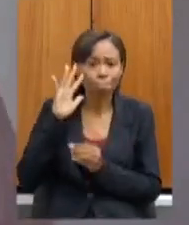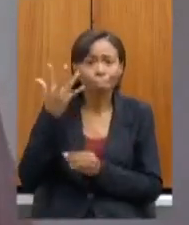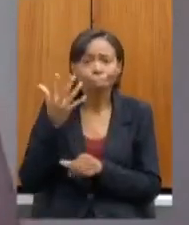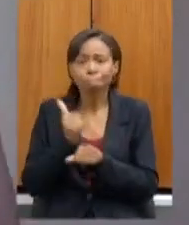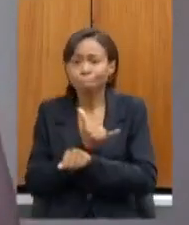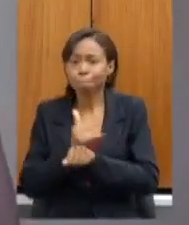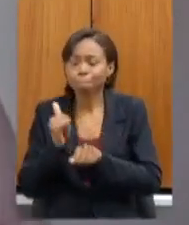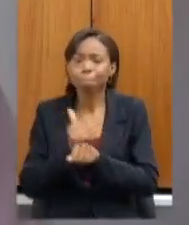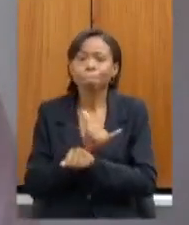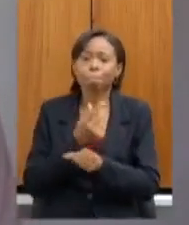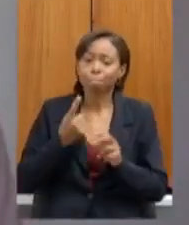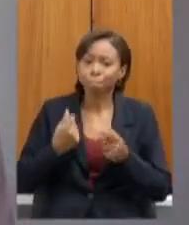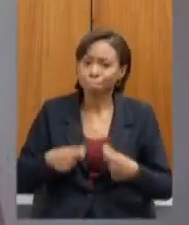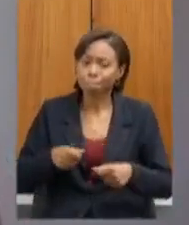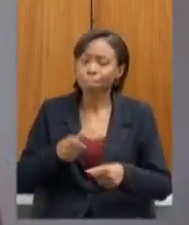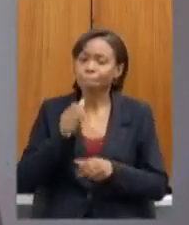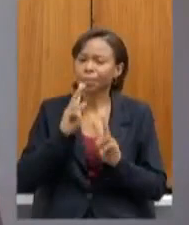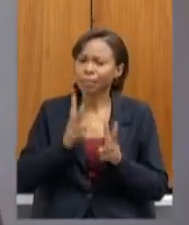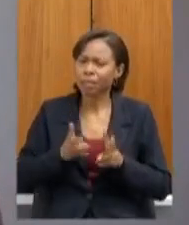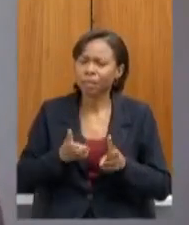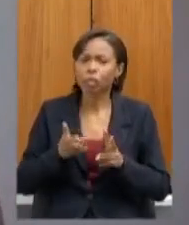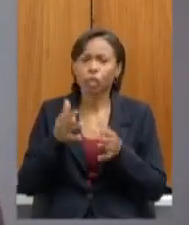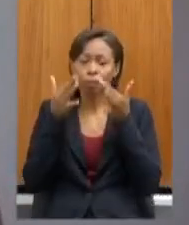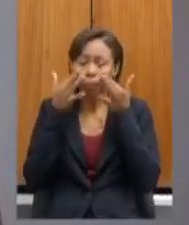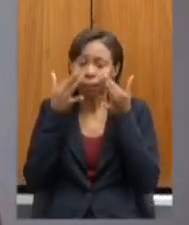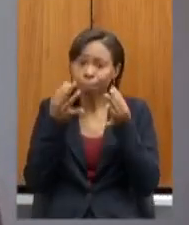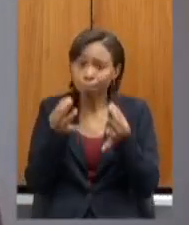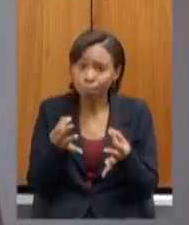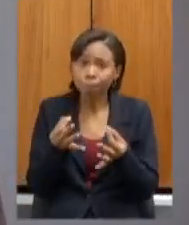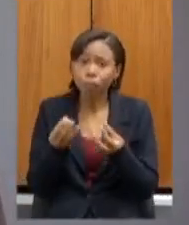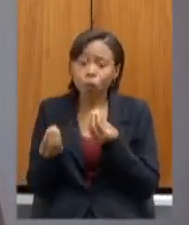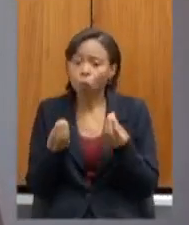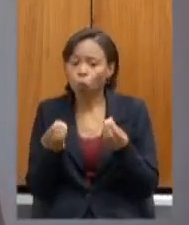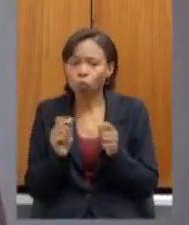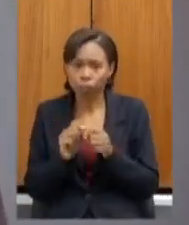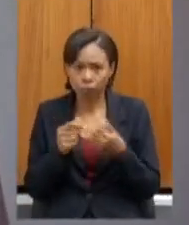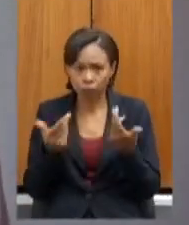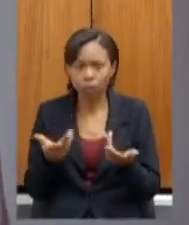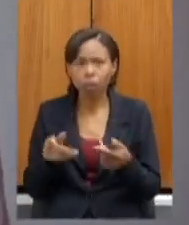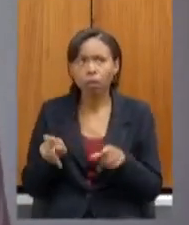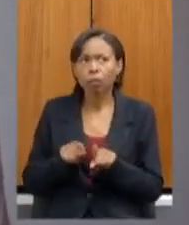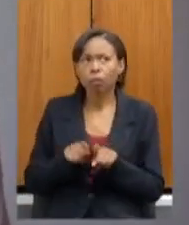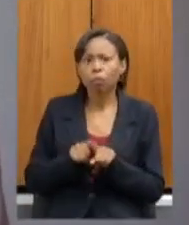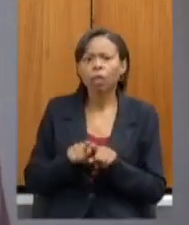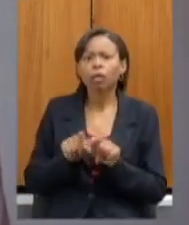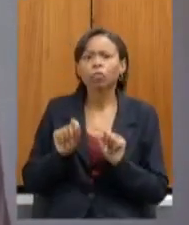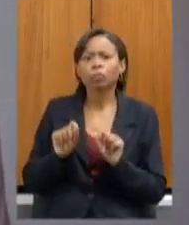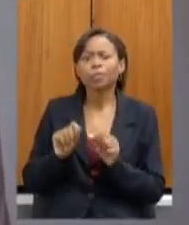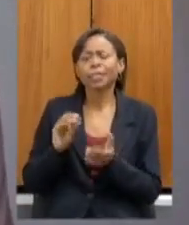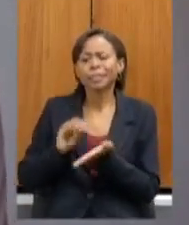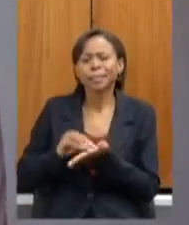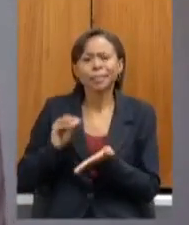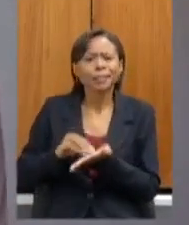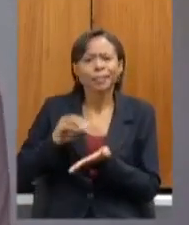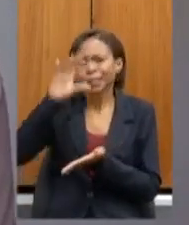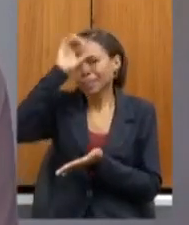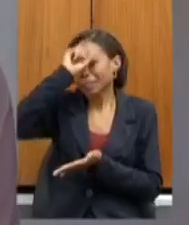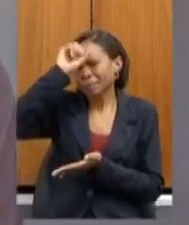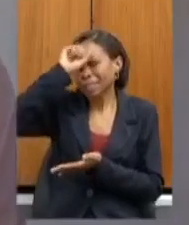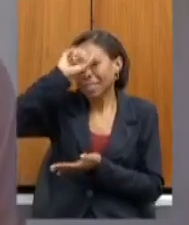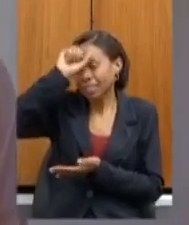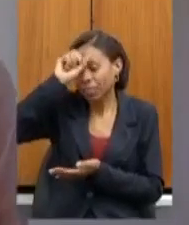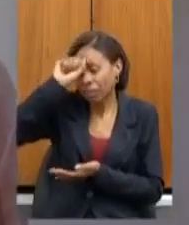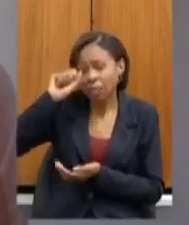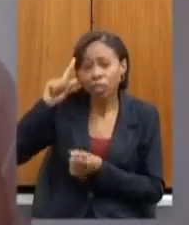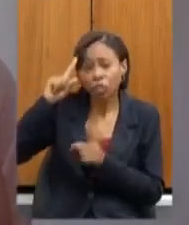encontrar soluções e estar sempre atento a esses caminhos em relação às deficiências de aprendizagem nós temos